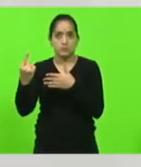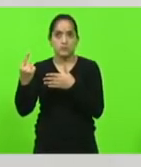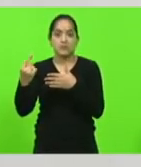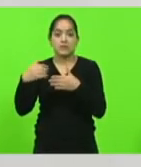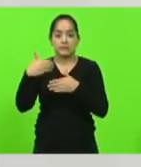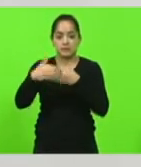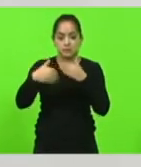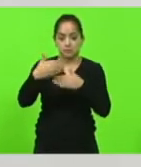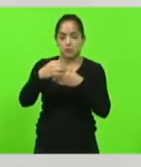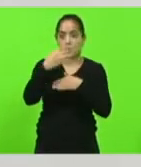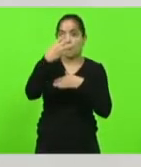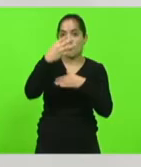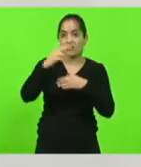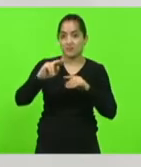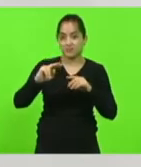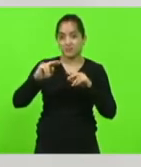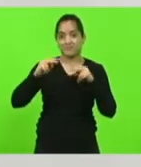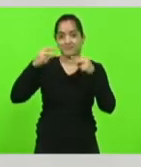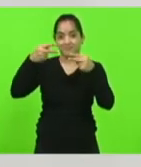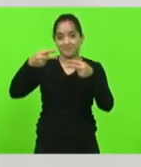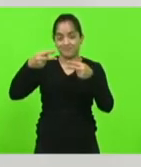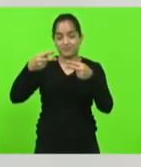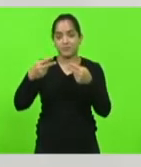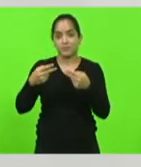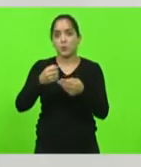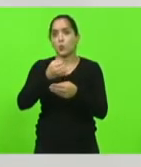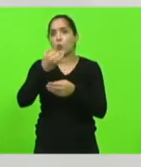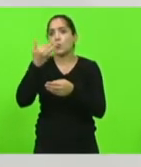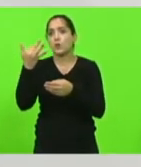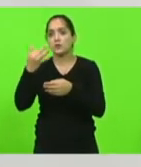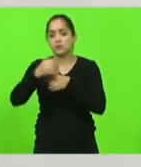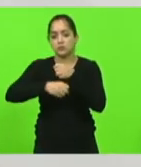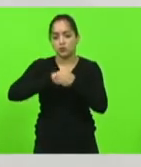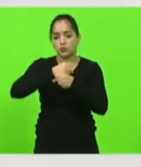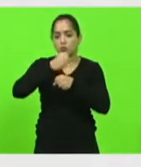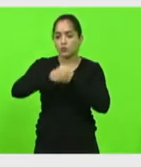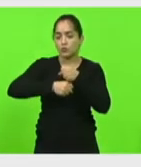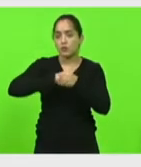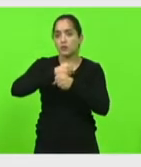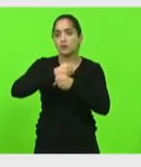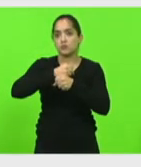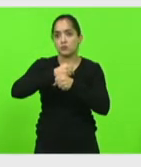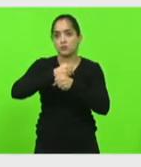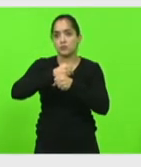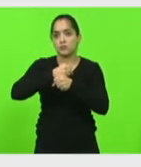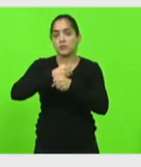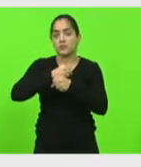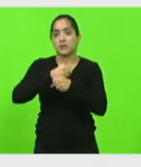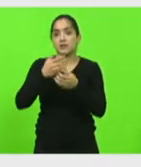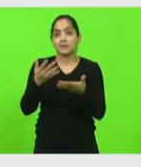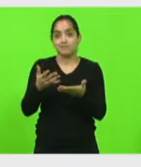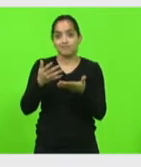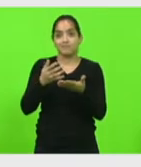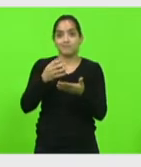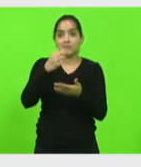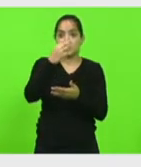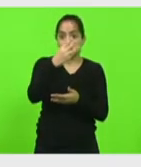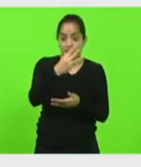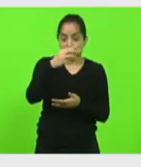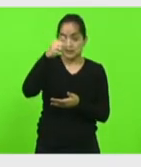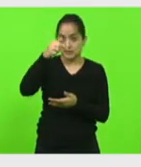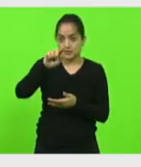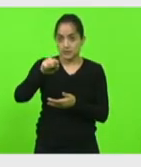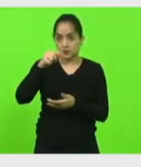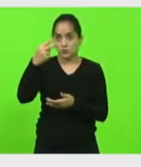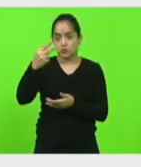e quanto estamos investindo por ano nós estamos investindo infelizmente trinta e sete ponto dois